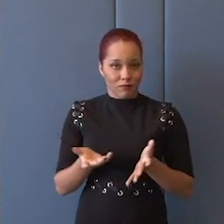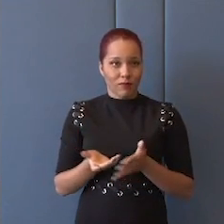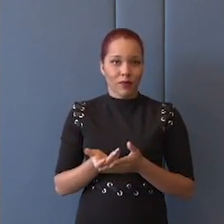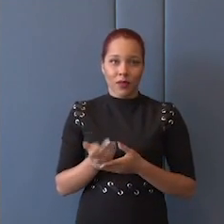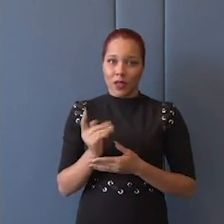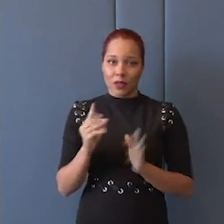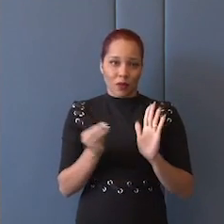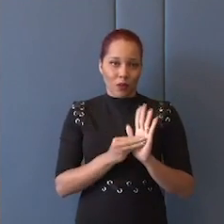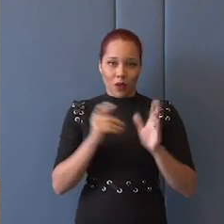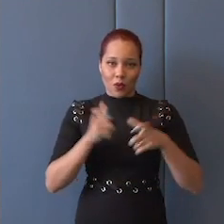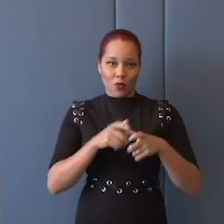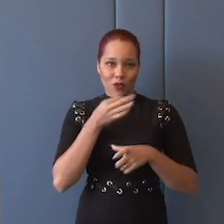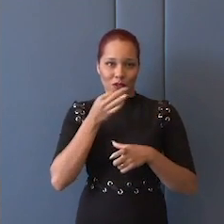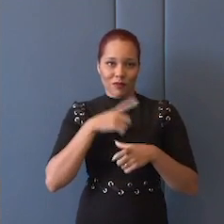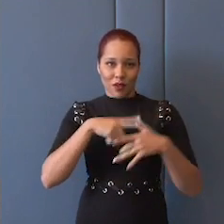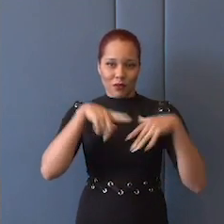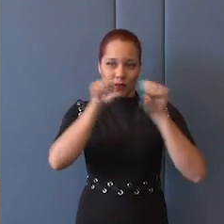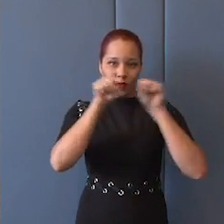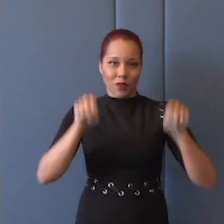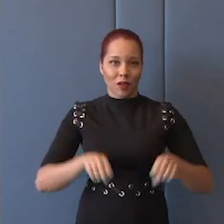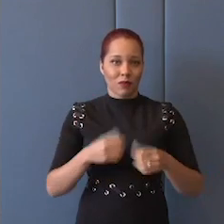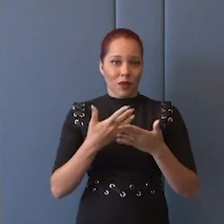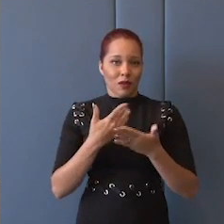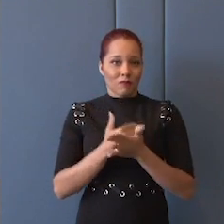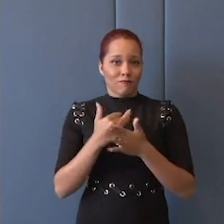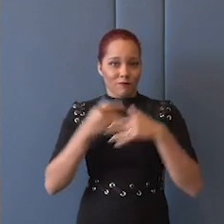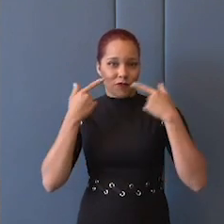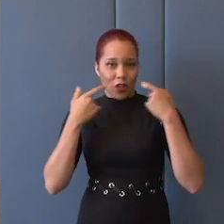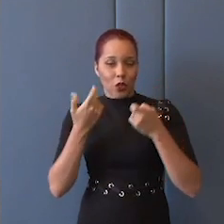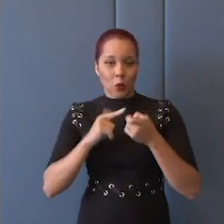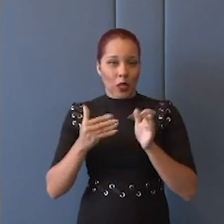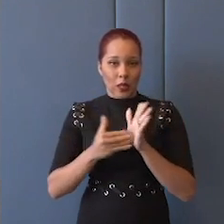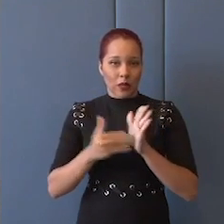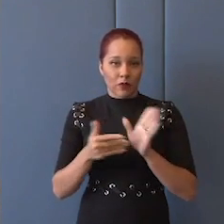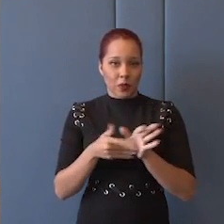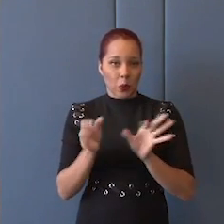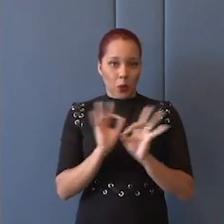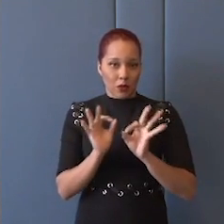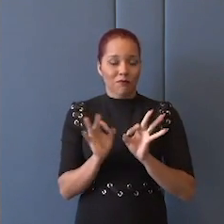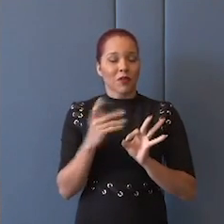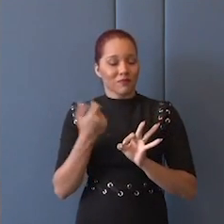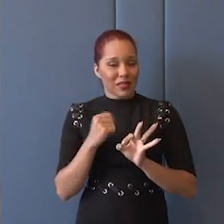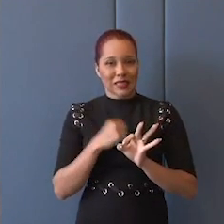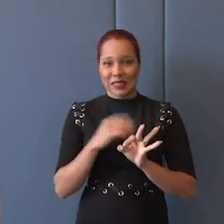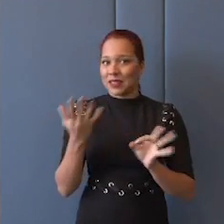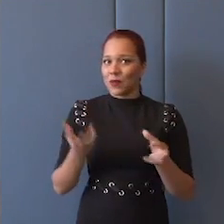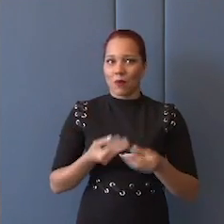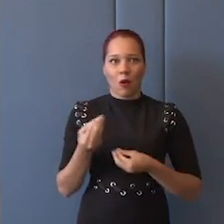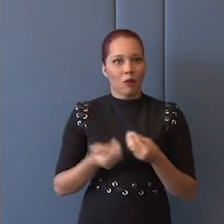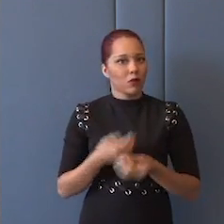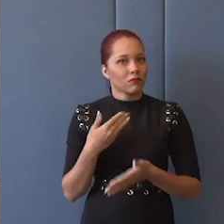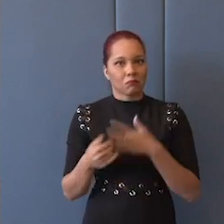onde eles são sistematicamente violados, sem intervenção. Bom, tem que se virar, é aquele